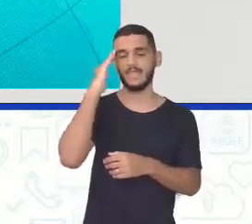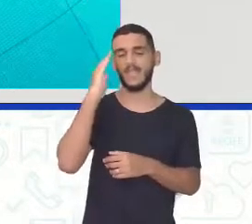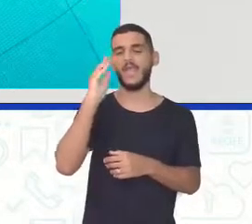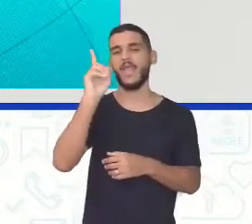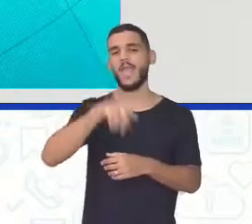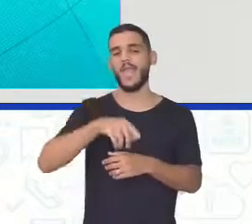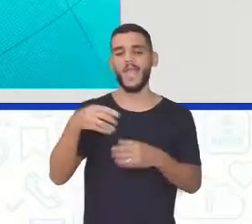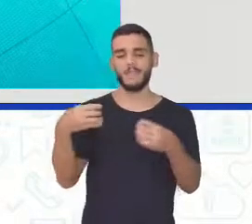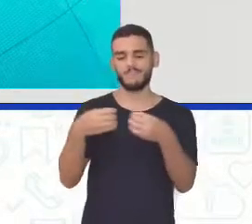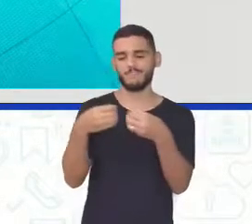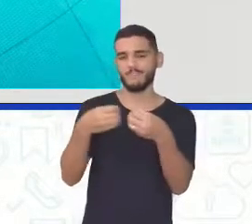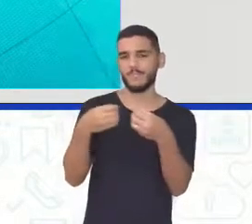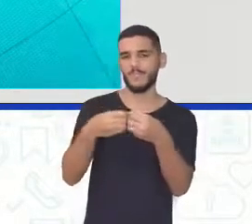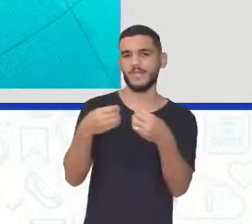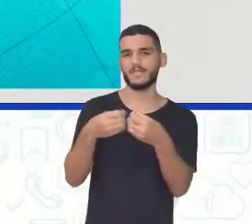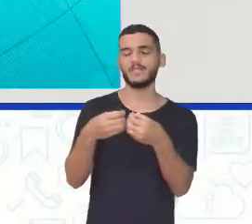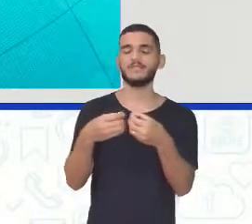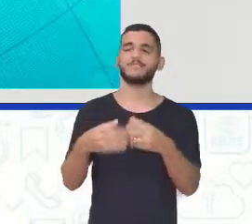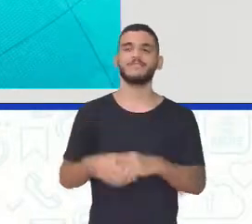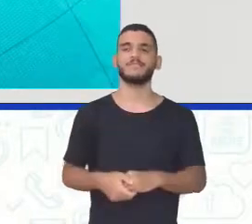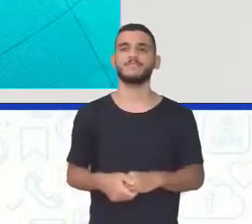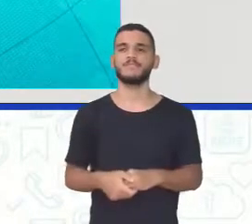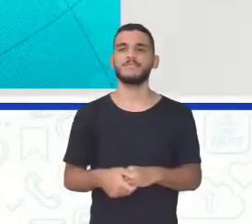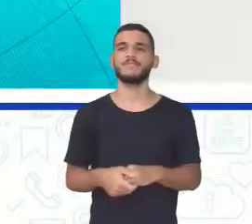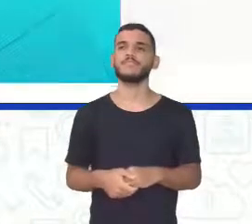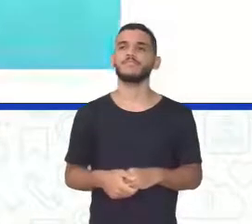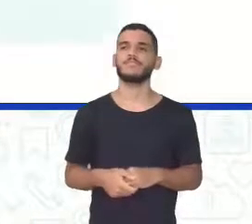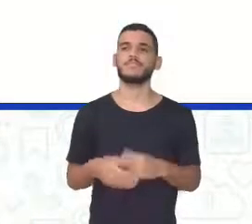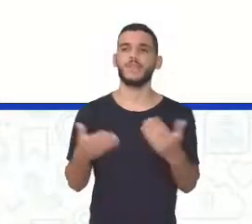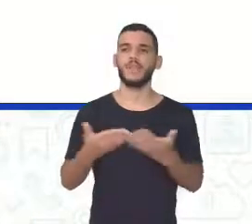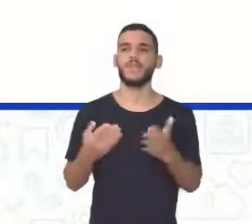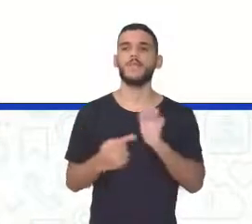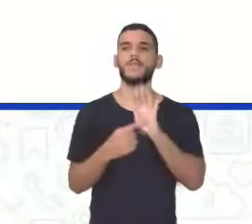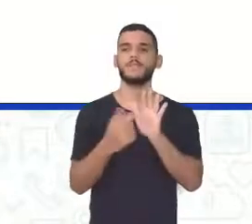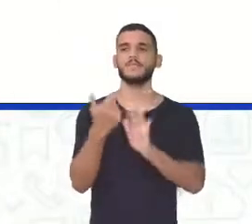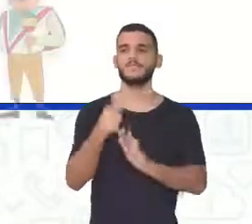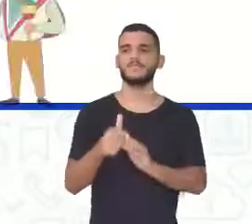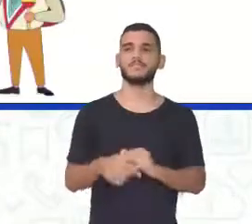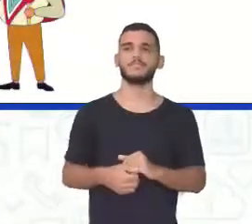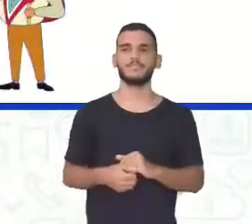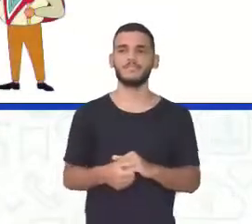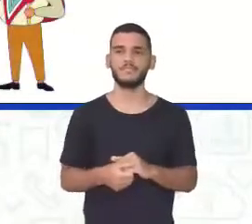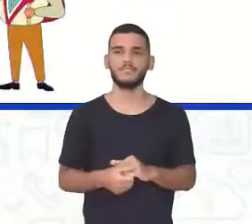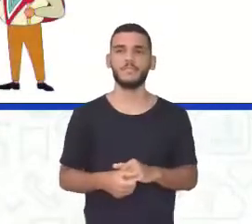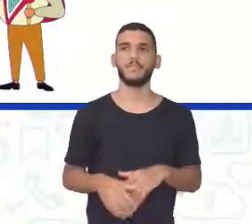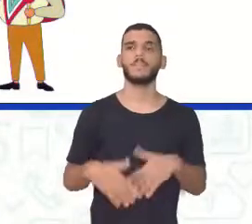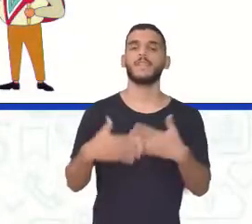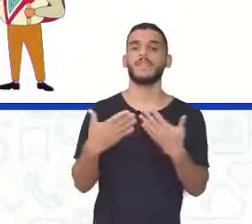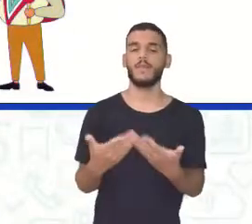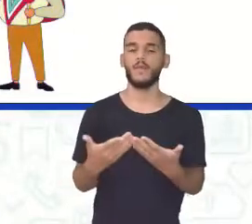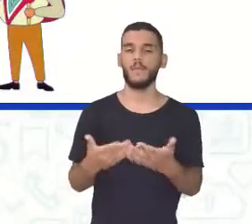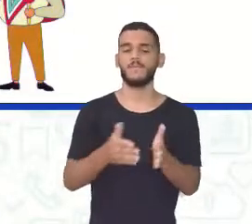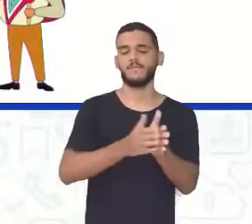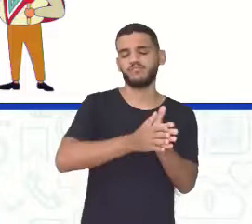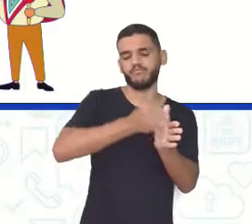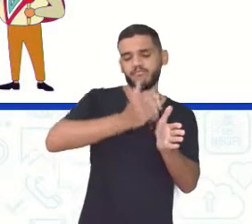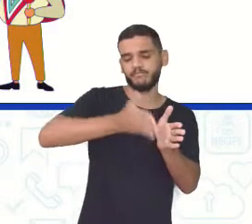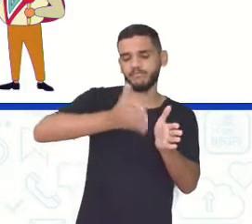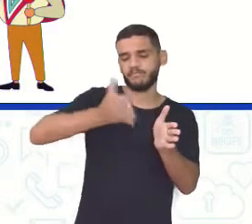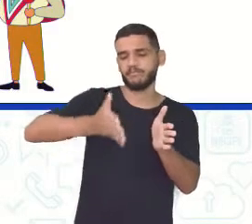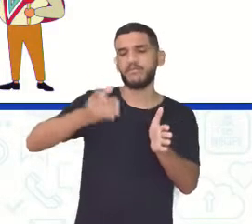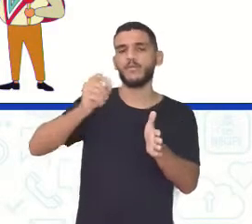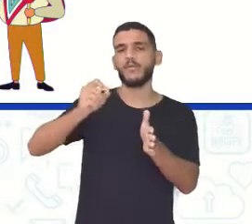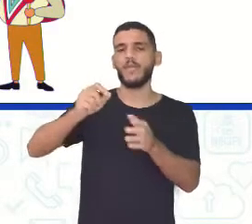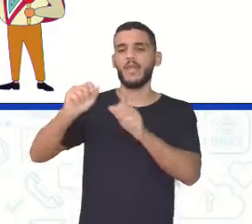pertinho A questão do Streitberg Passa para frente Deixa a tela cheia de novo aí Ó Então em virtude do processo De